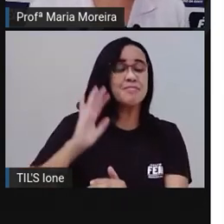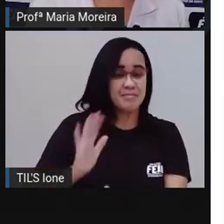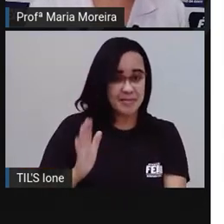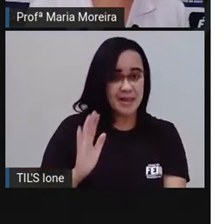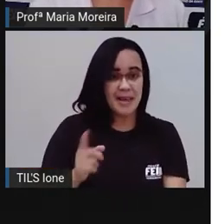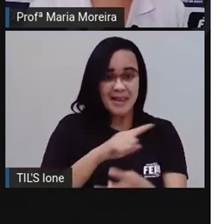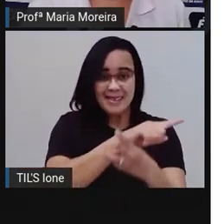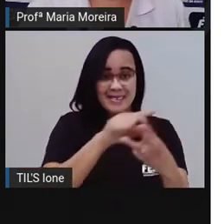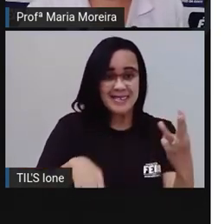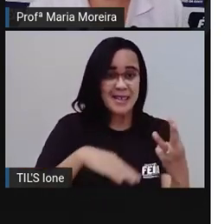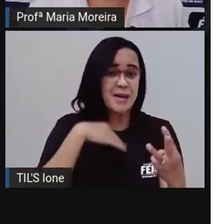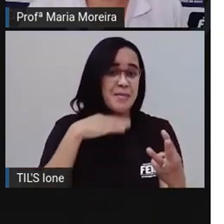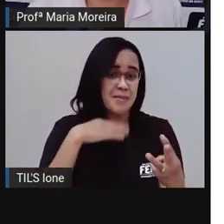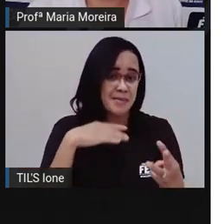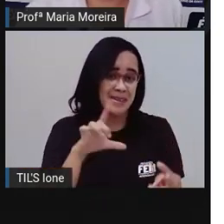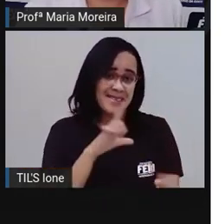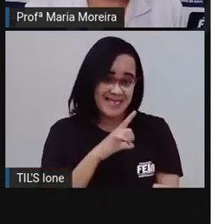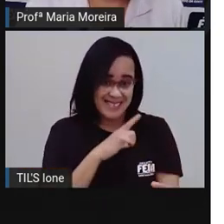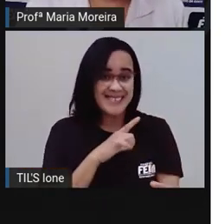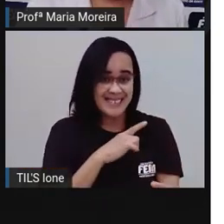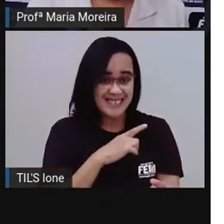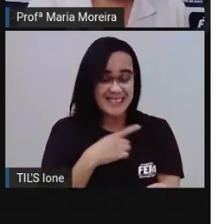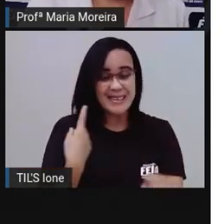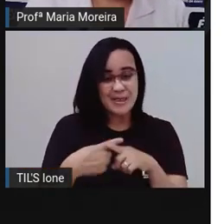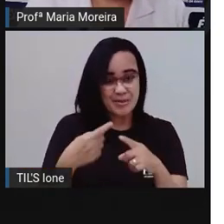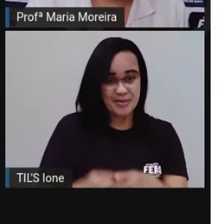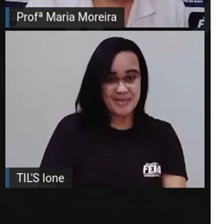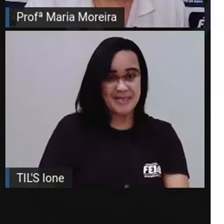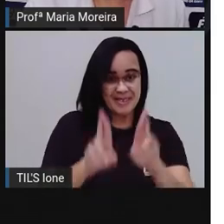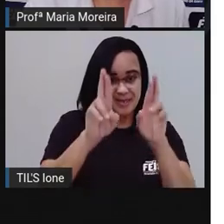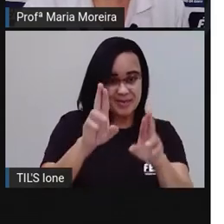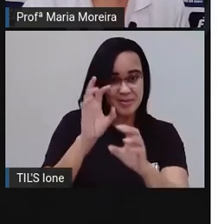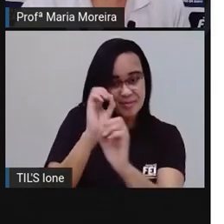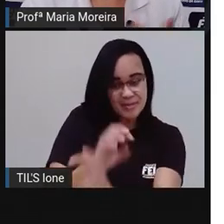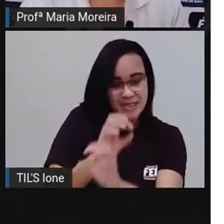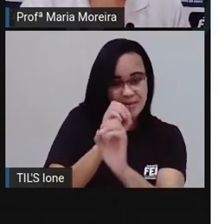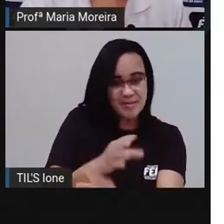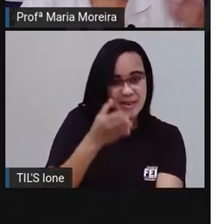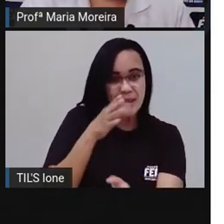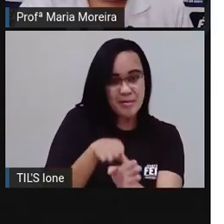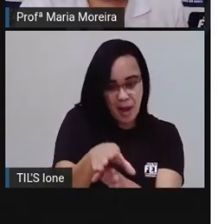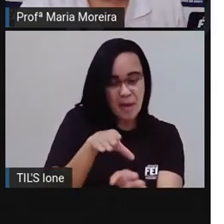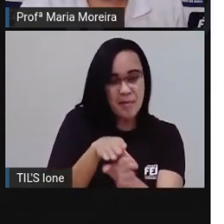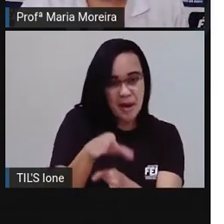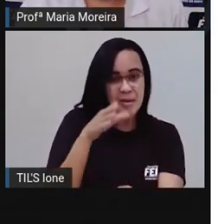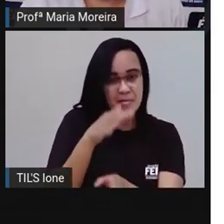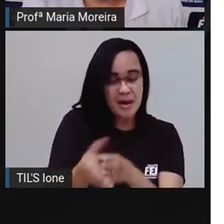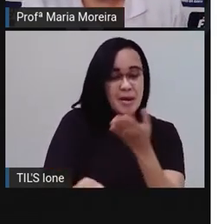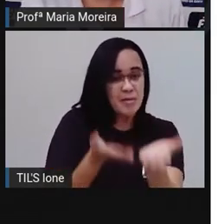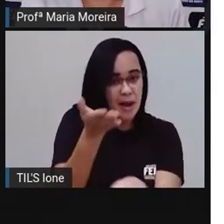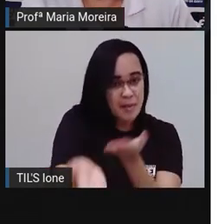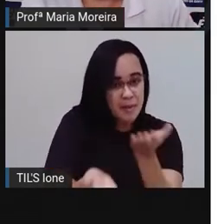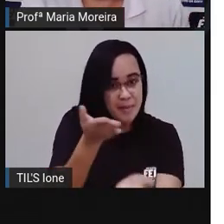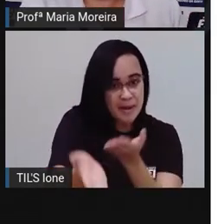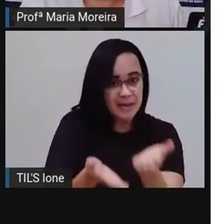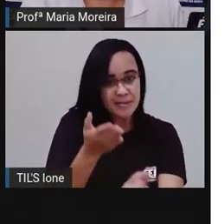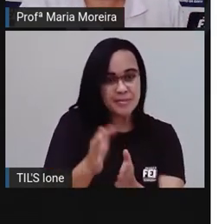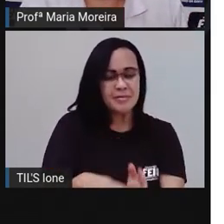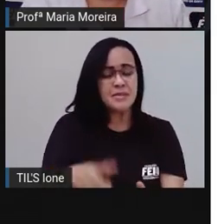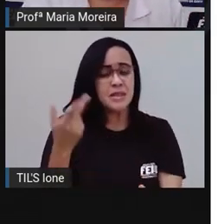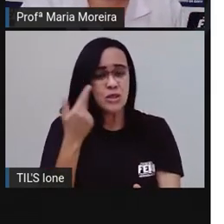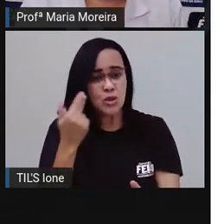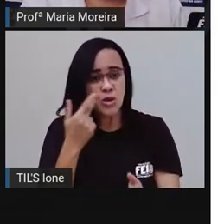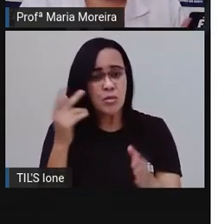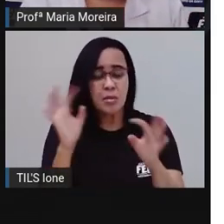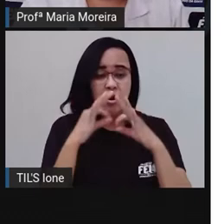foram as minhas responsáveis aí, né? Então, é muito normal, comum, né? As crianças serem criadas por outras pessoas da família porque, na época, minha